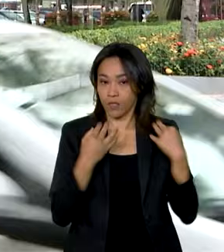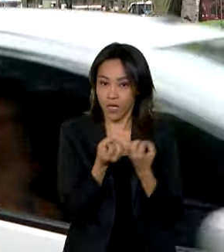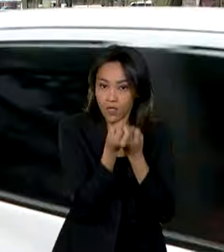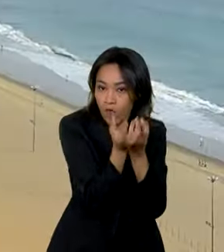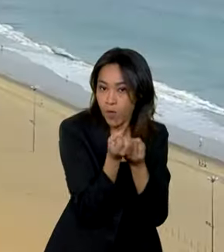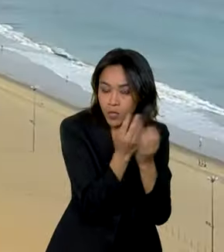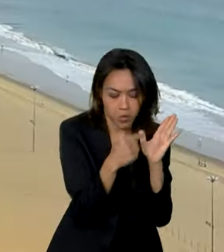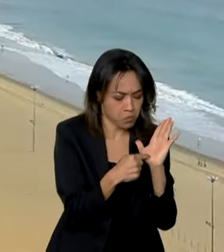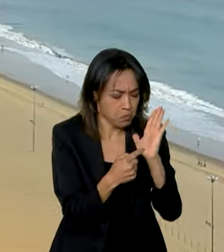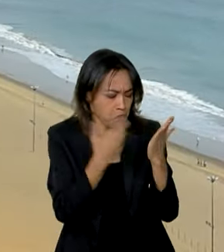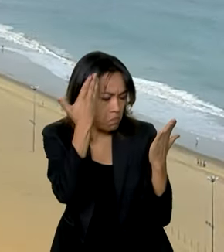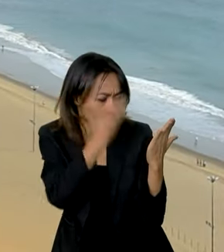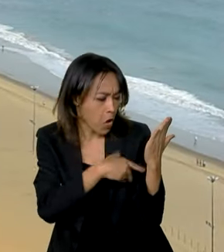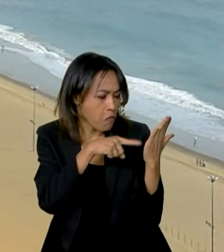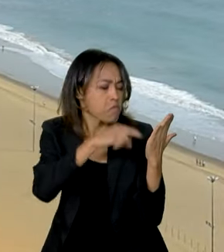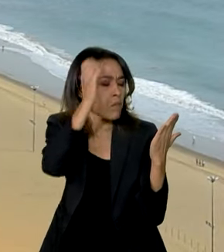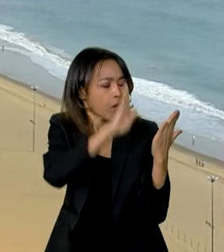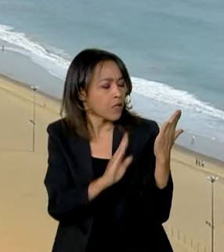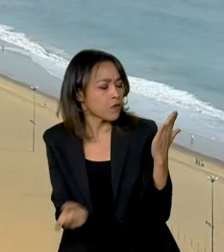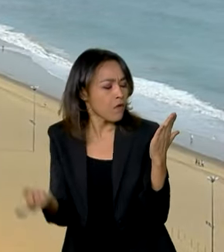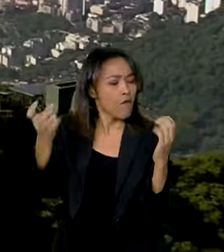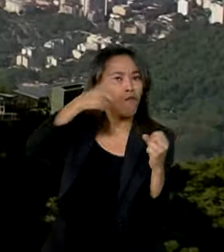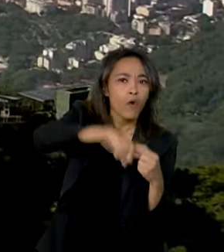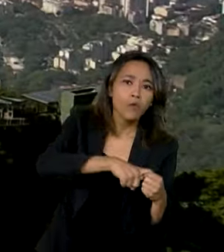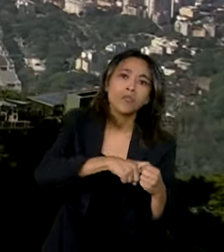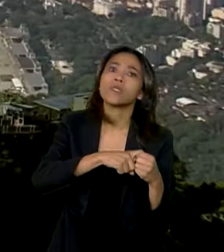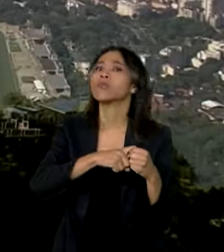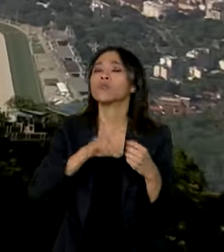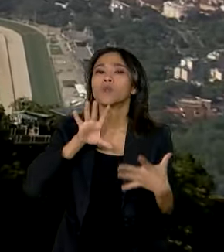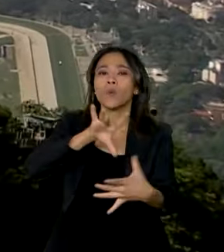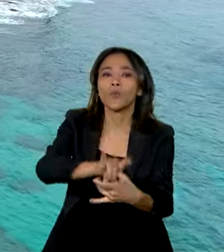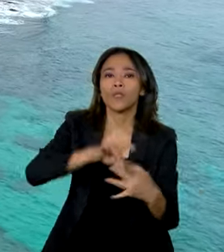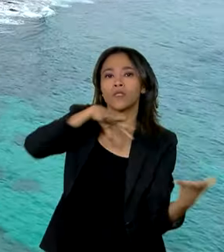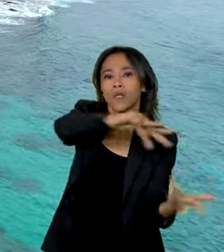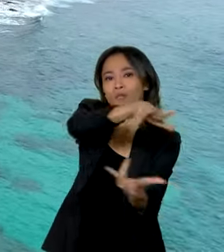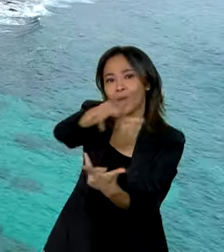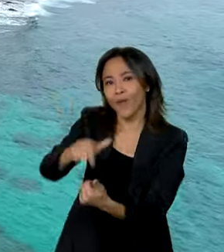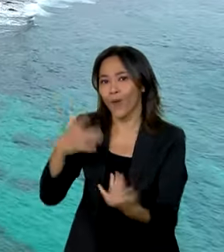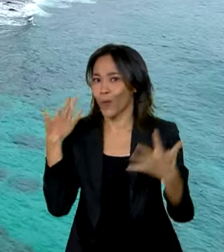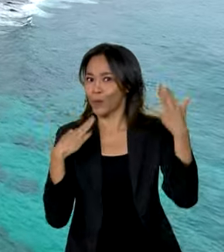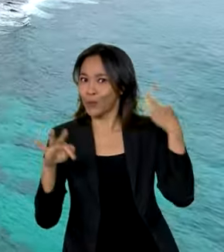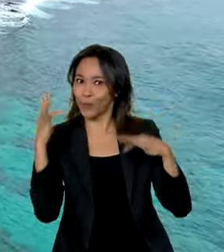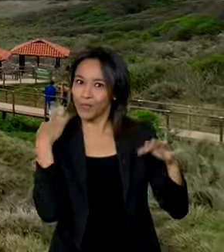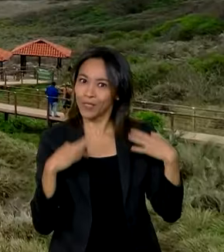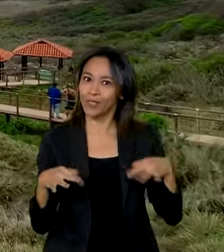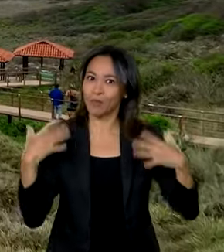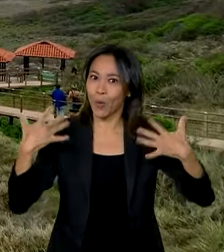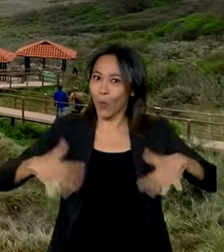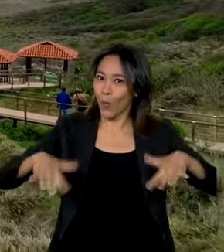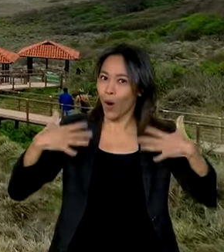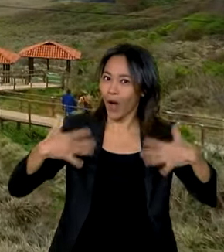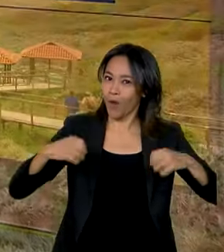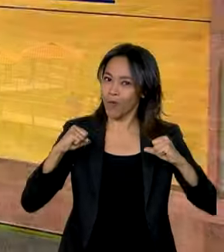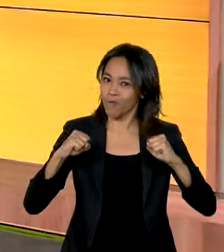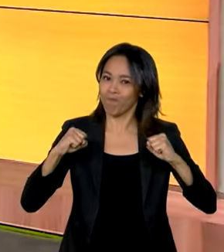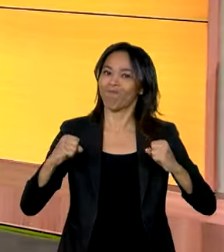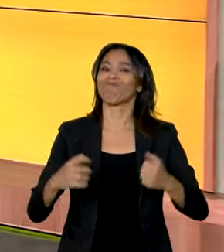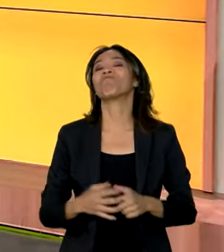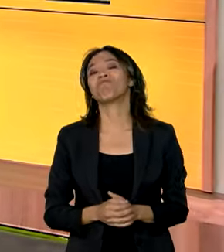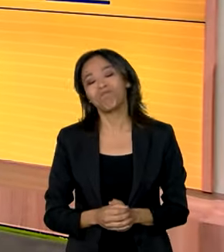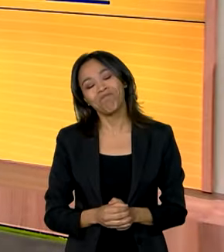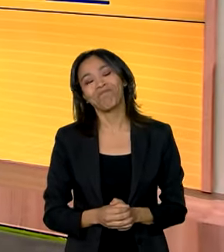dados mostram o Brasil retornando ao cenário internacional com o turismo ainda mais consolidado.